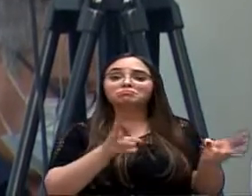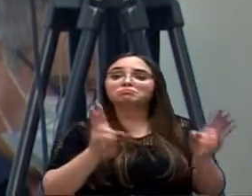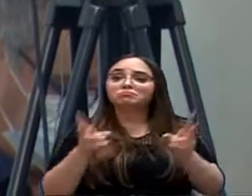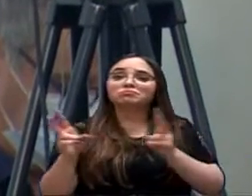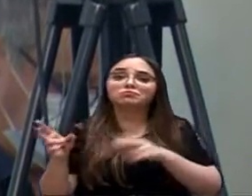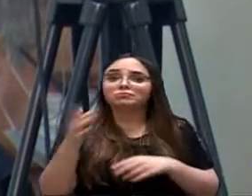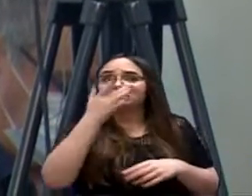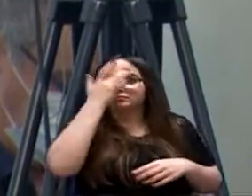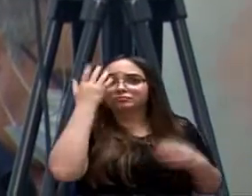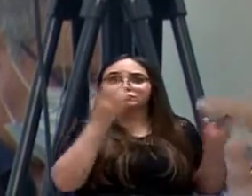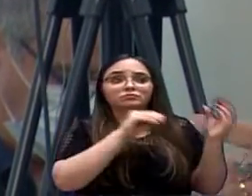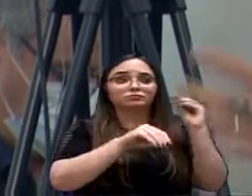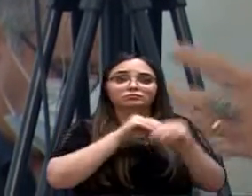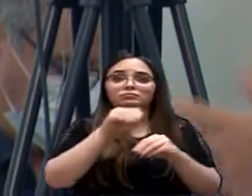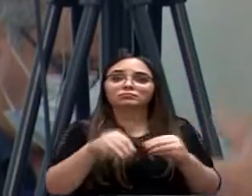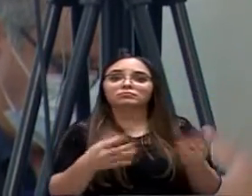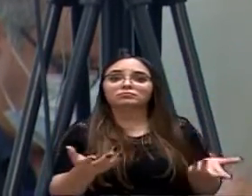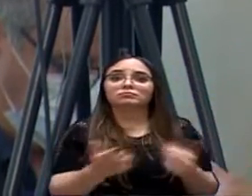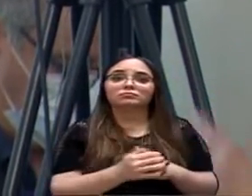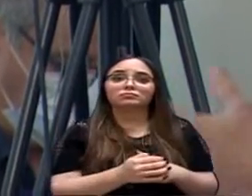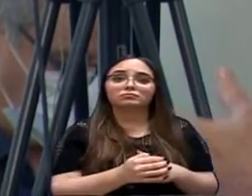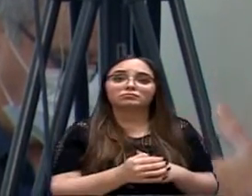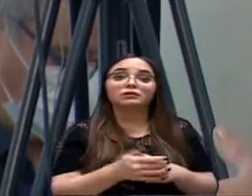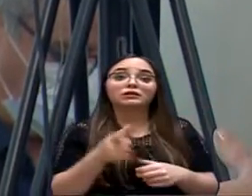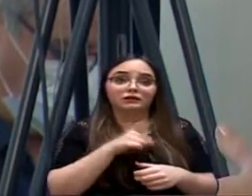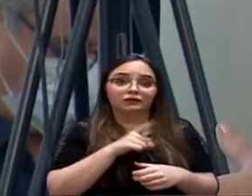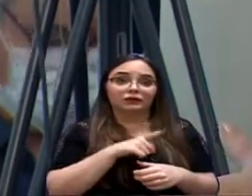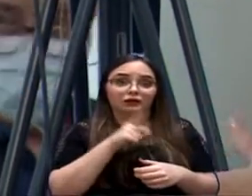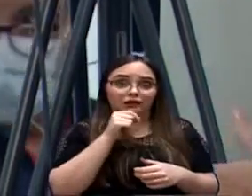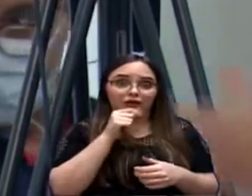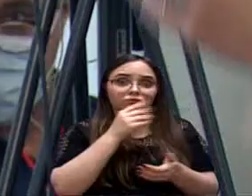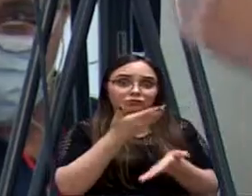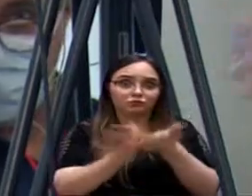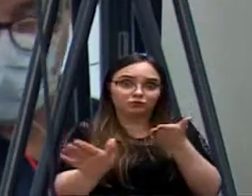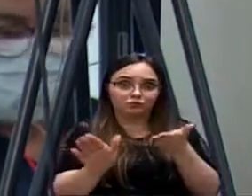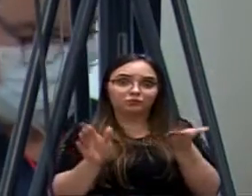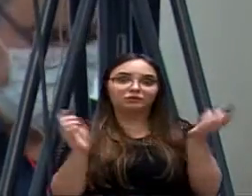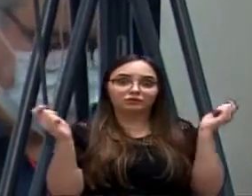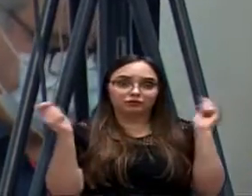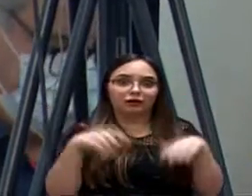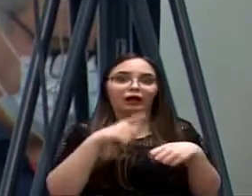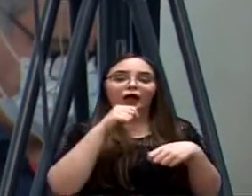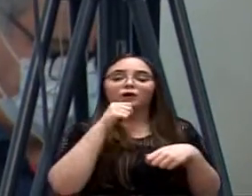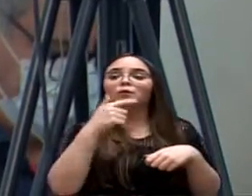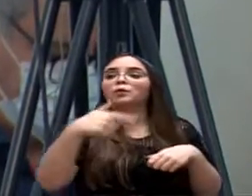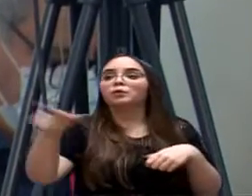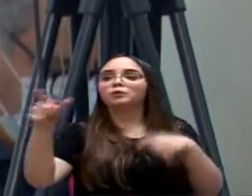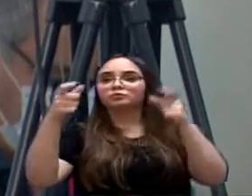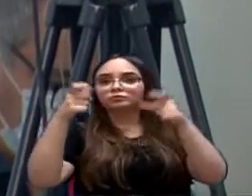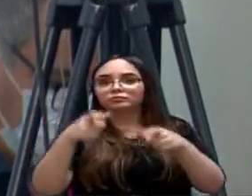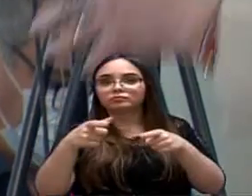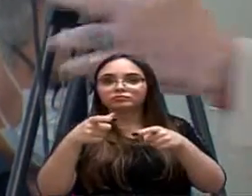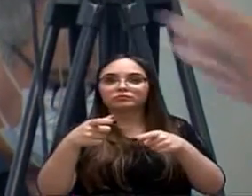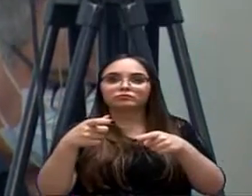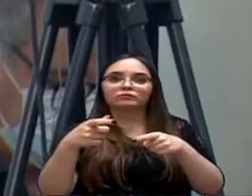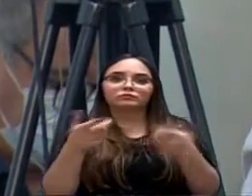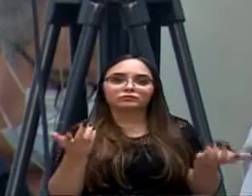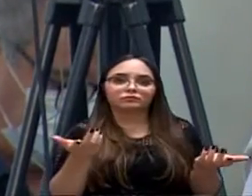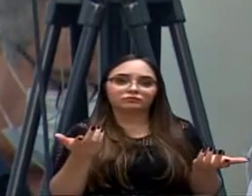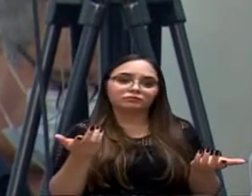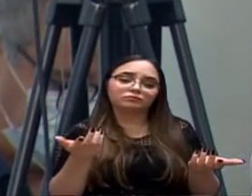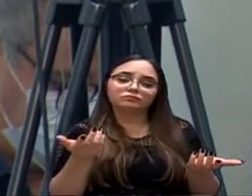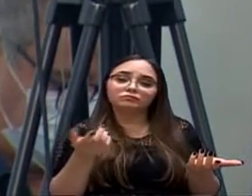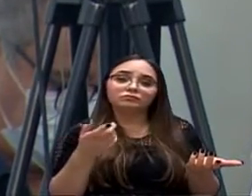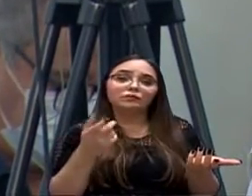E eu falo sempre da questão da água. Tem água, vereador Donizete, sobrando? Nós podemos tirar mais água do que a gente tira da represa hoje, que nem água tem?